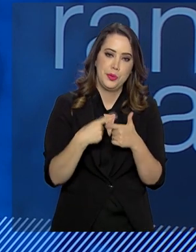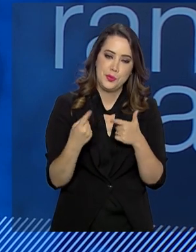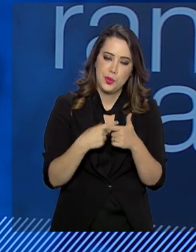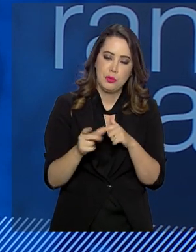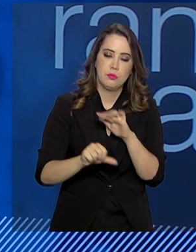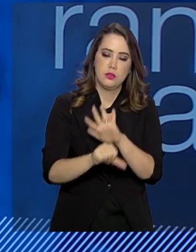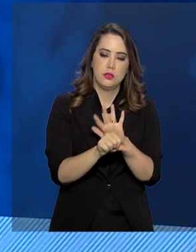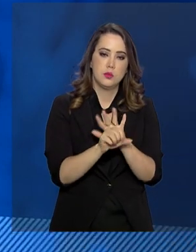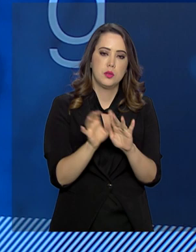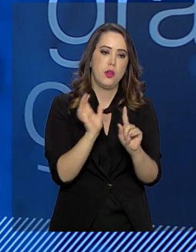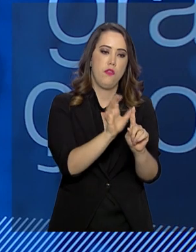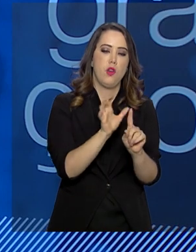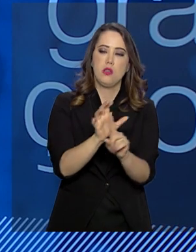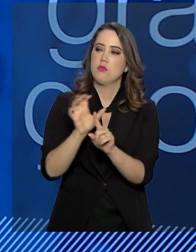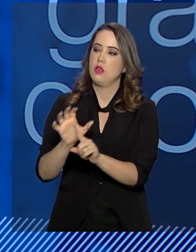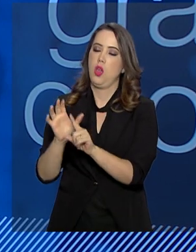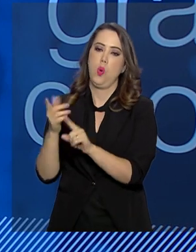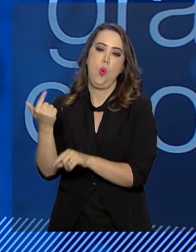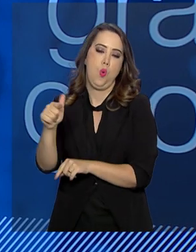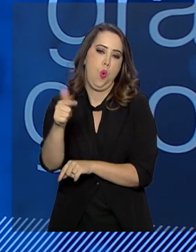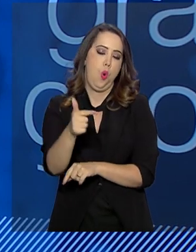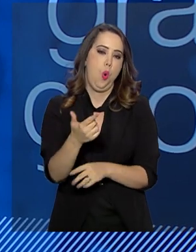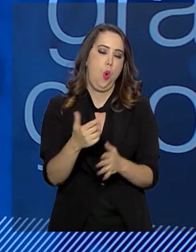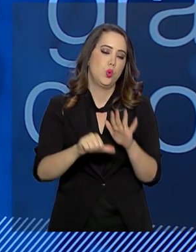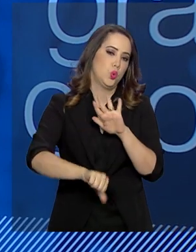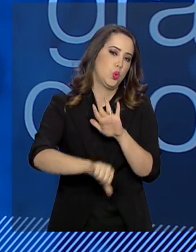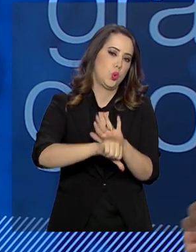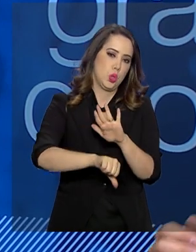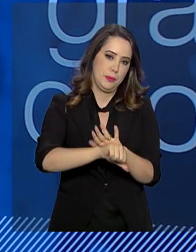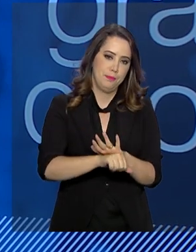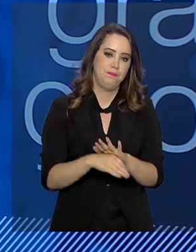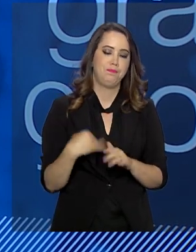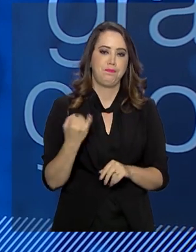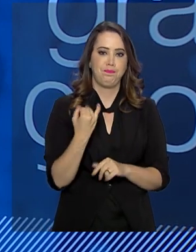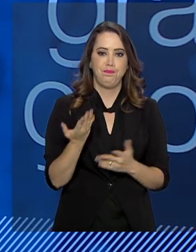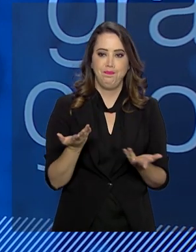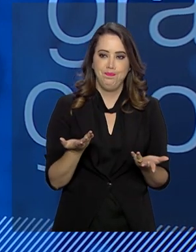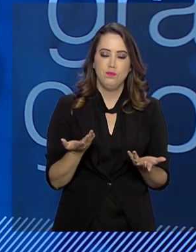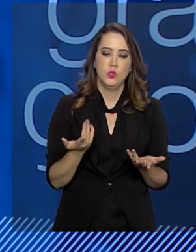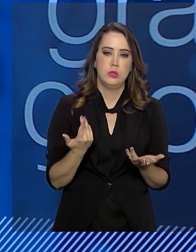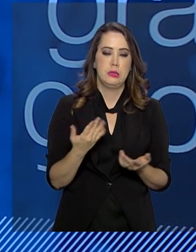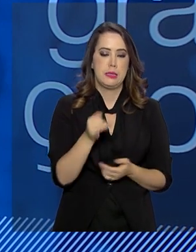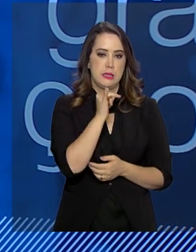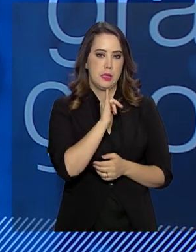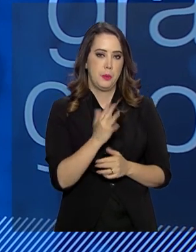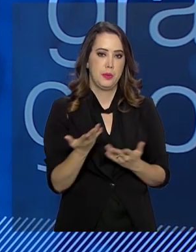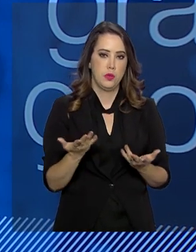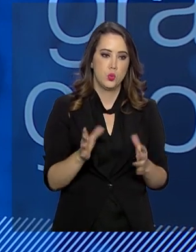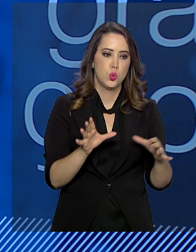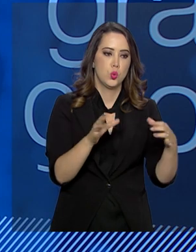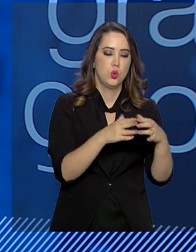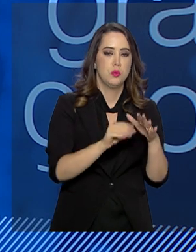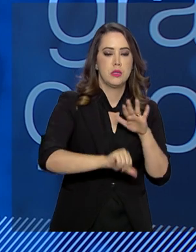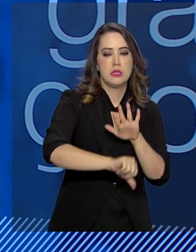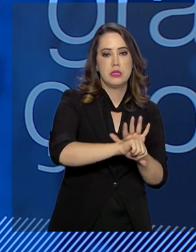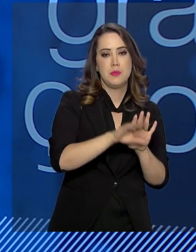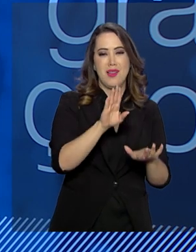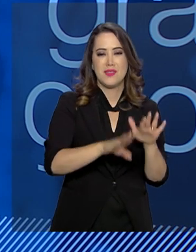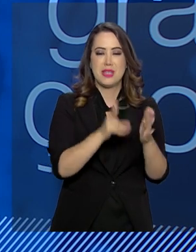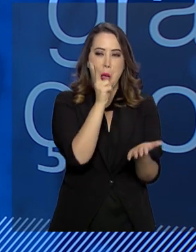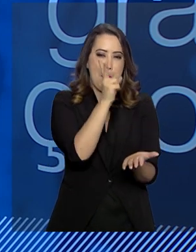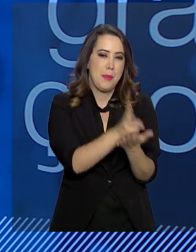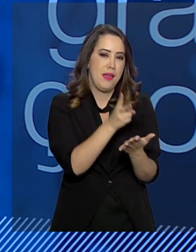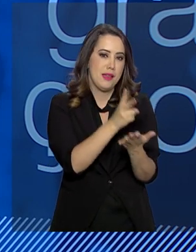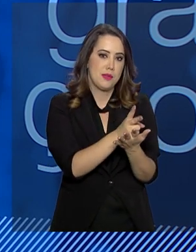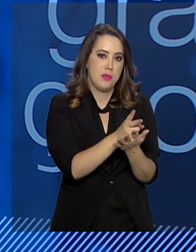também outros crimes, com certeza, né? Está relacionado, por exemplo, às organizações criminosas, muitas vezes são as mesmas do